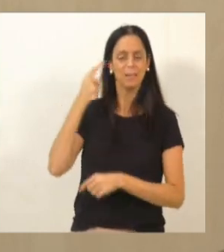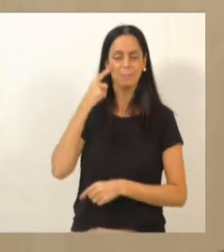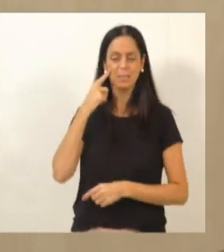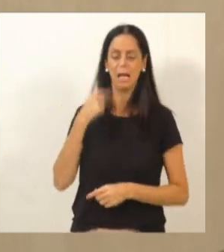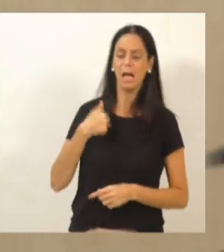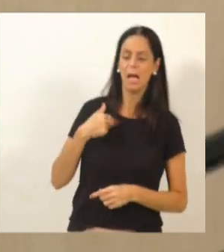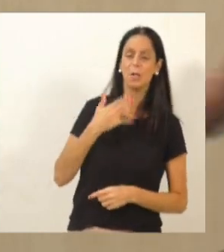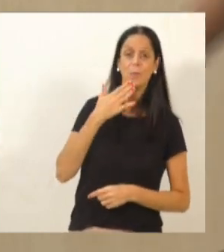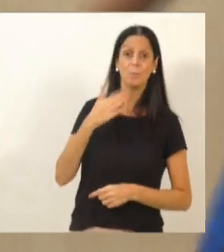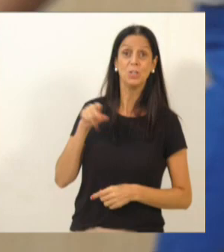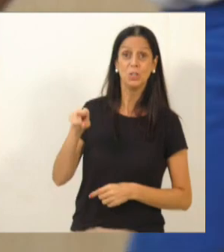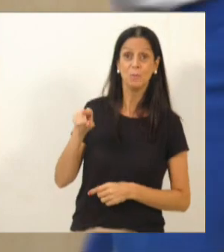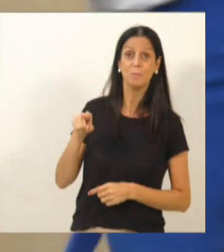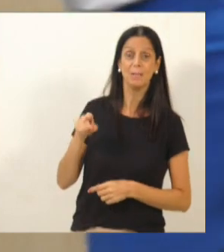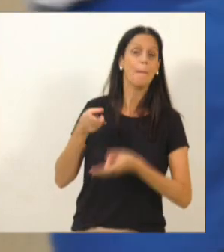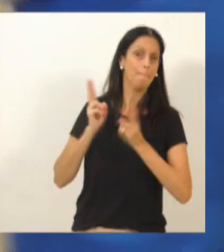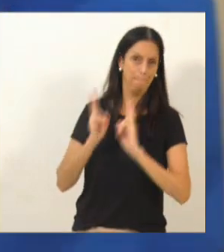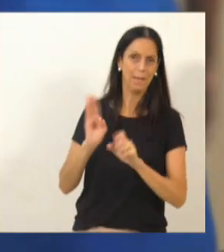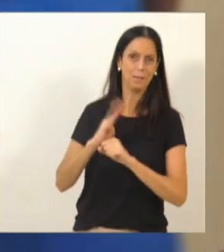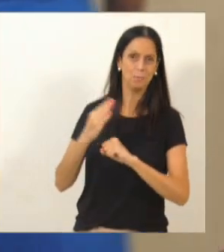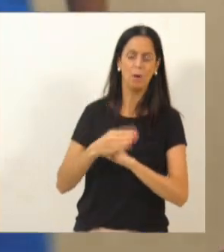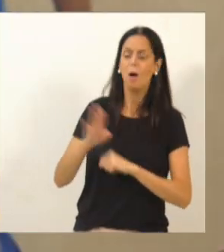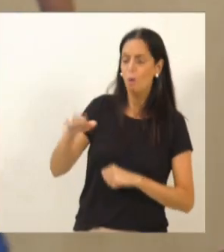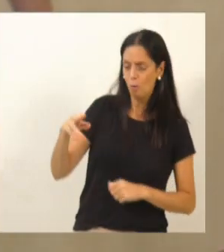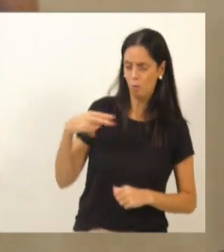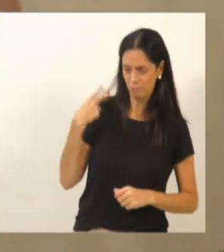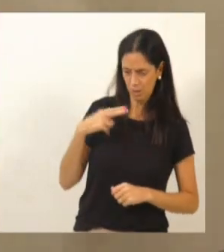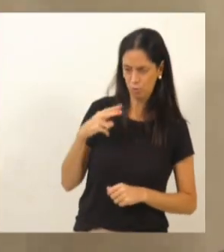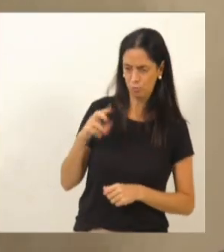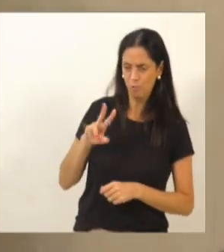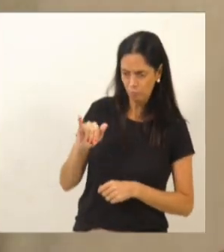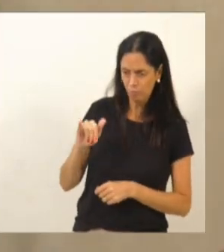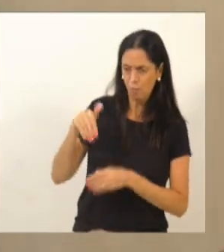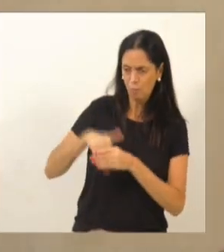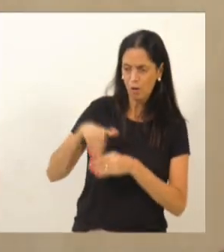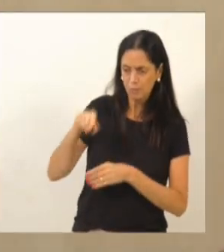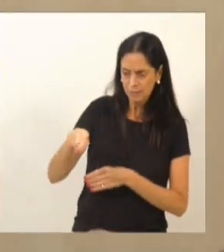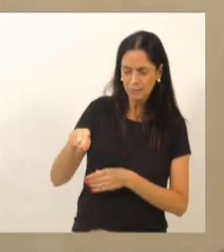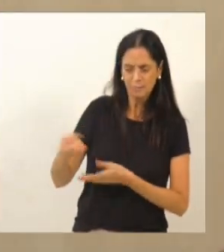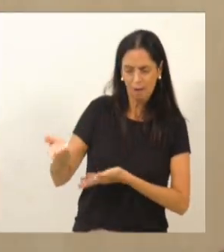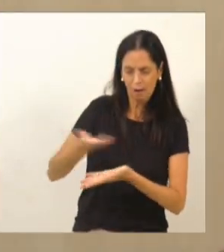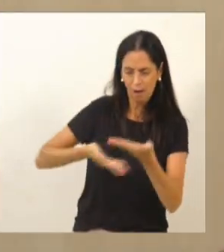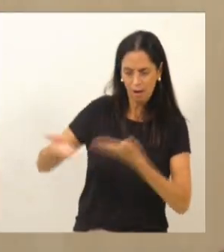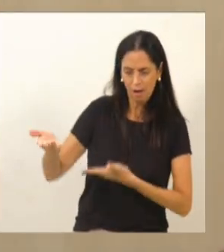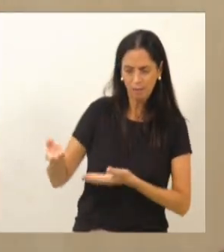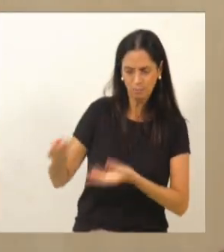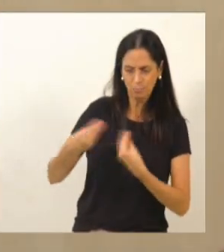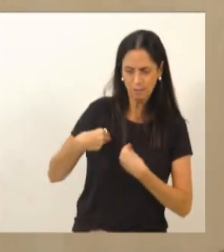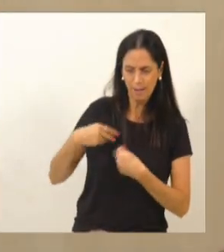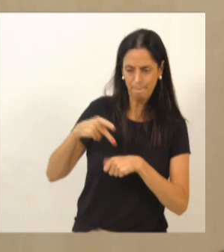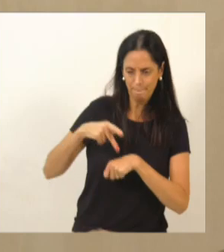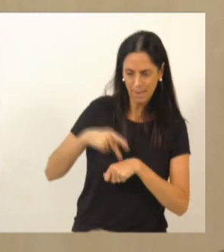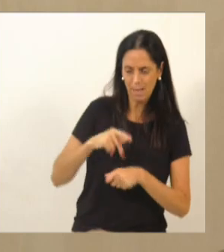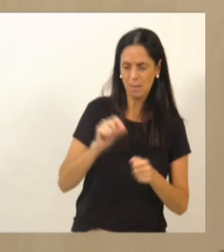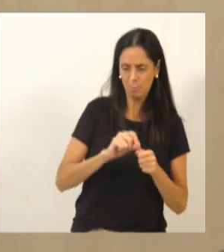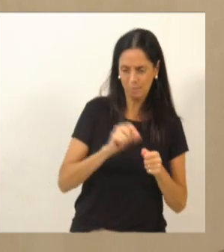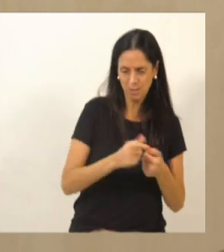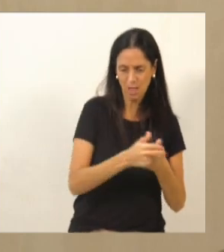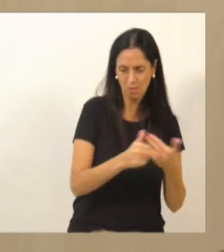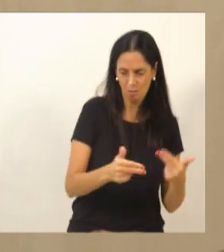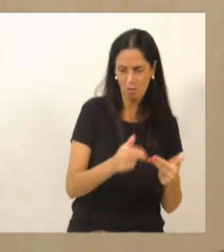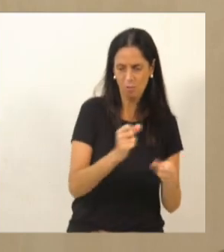e a gente tem que começar nessa raiz a mudar esse pensamento. Se a gente quer uma cidade melhor,